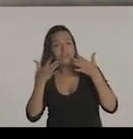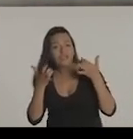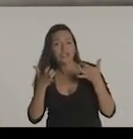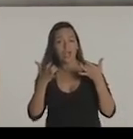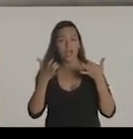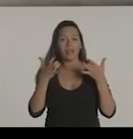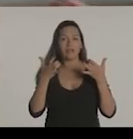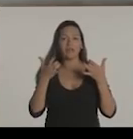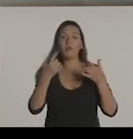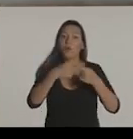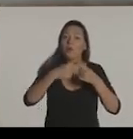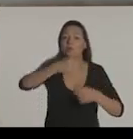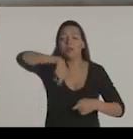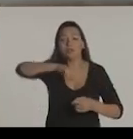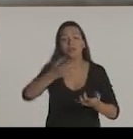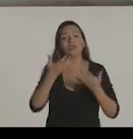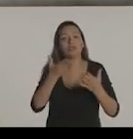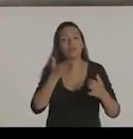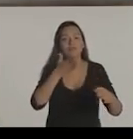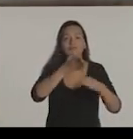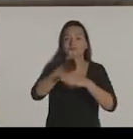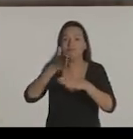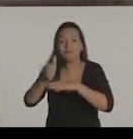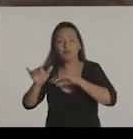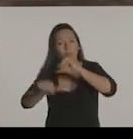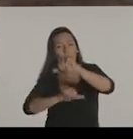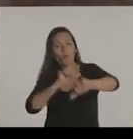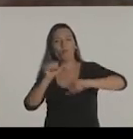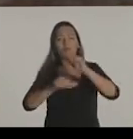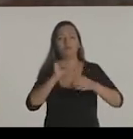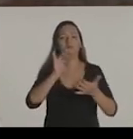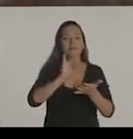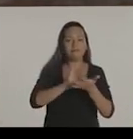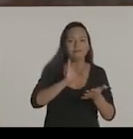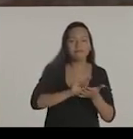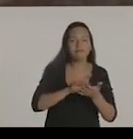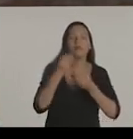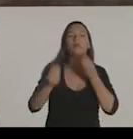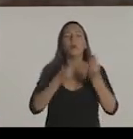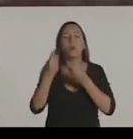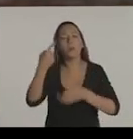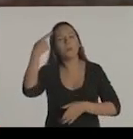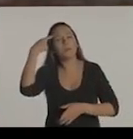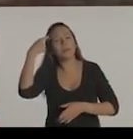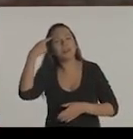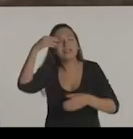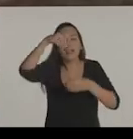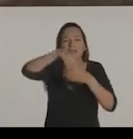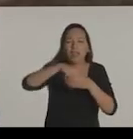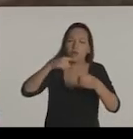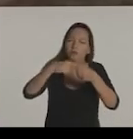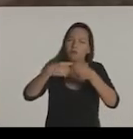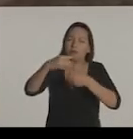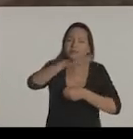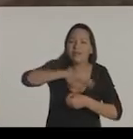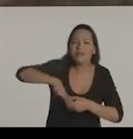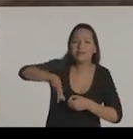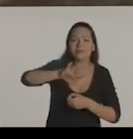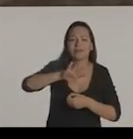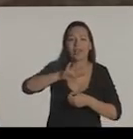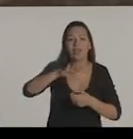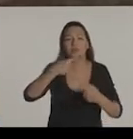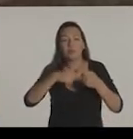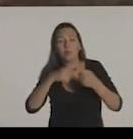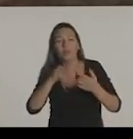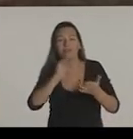também não só acesso a um espaço de lazer, como de transformação. E como pensar isso dentro de uma cidade